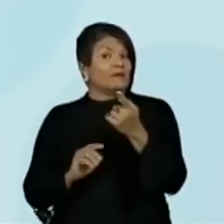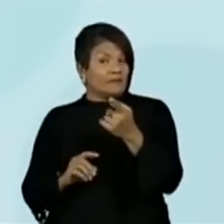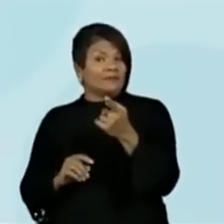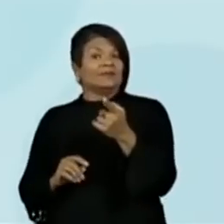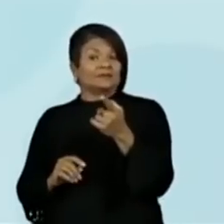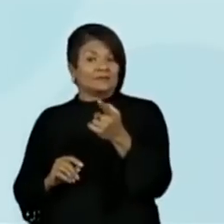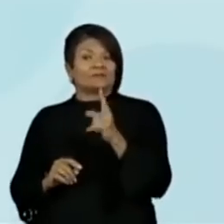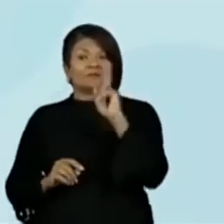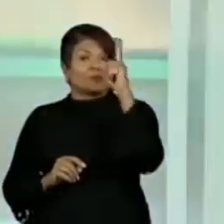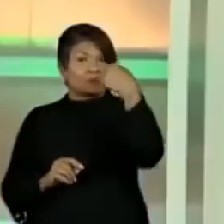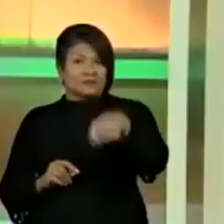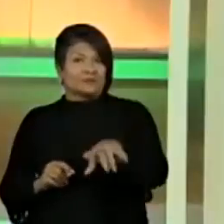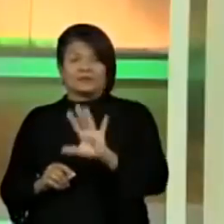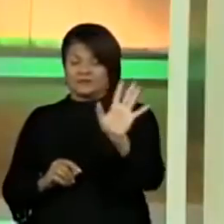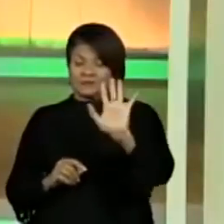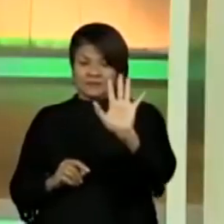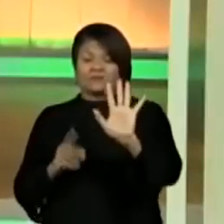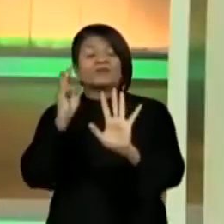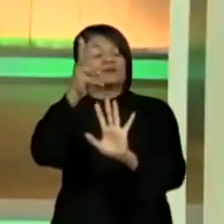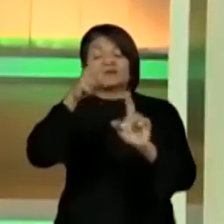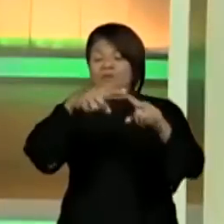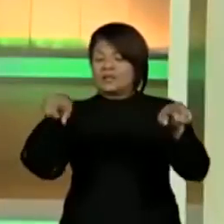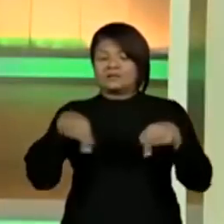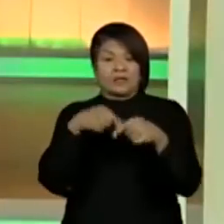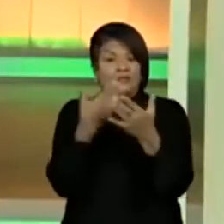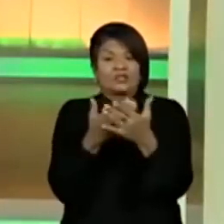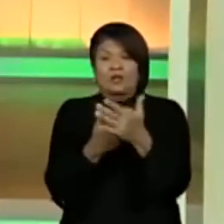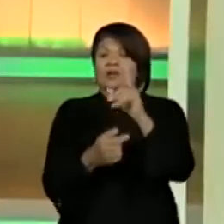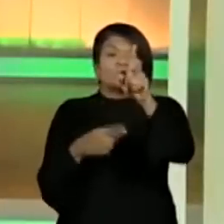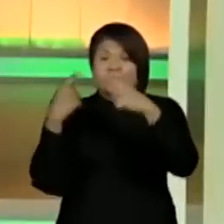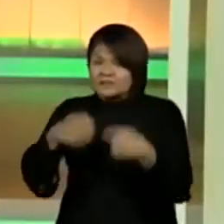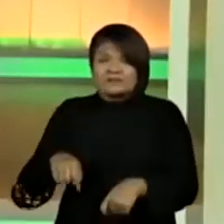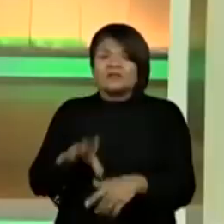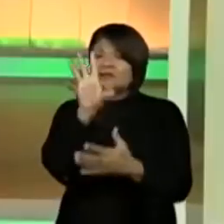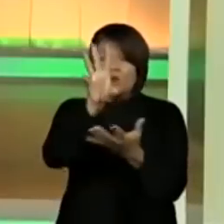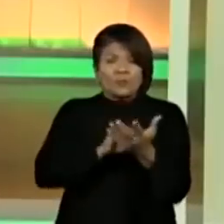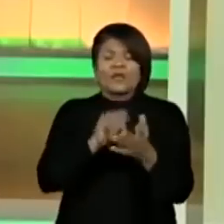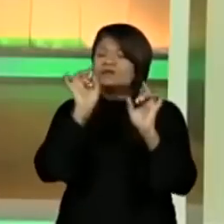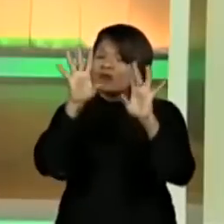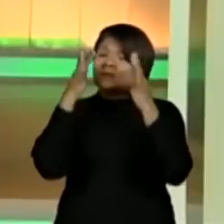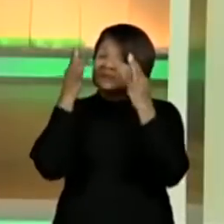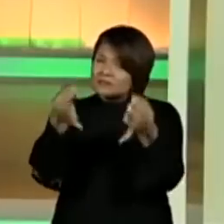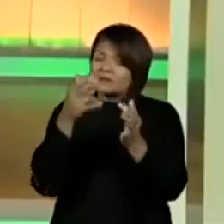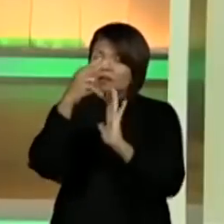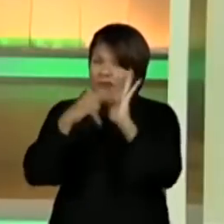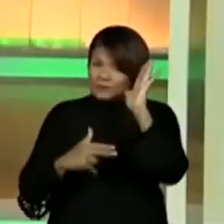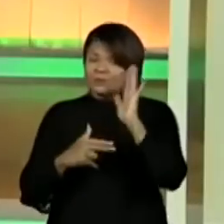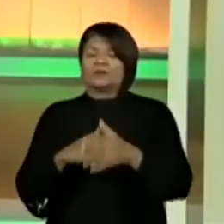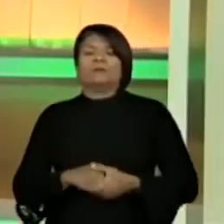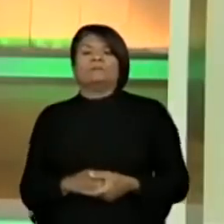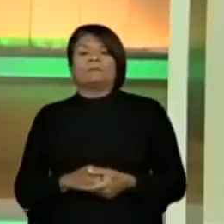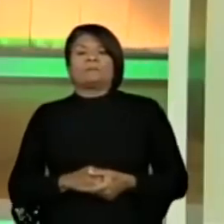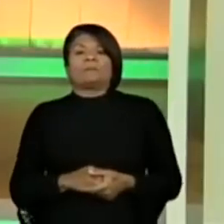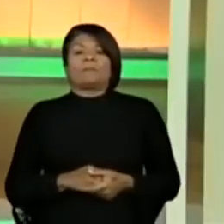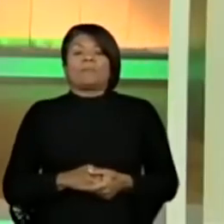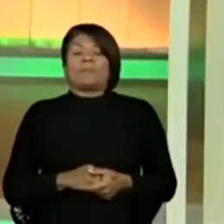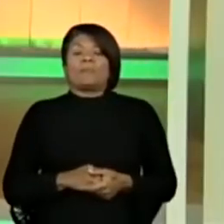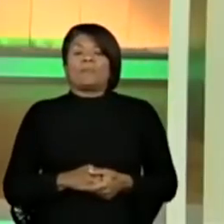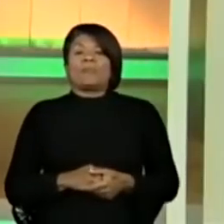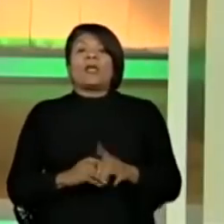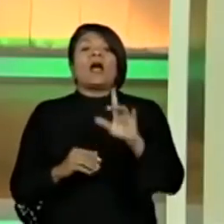que eu falo toda lá na sala direta. Não é para copiar. Presta atenção na leitura. Vamos lá. Para que serve? Para